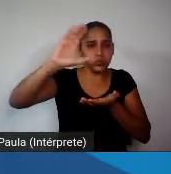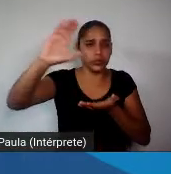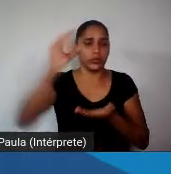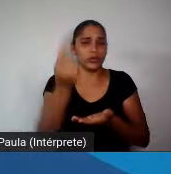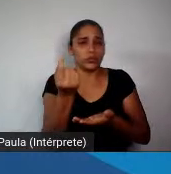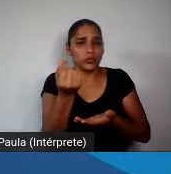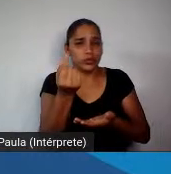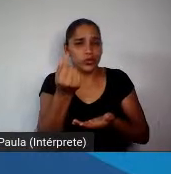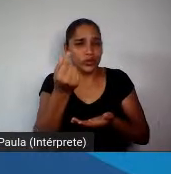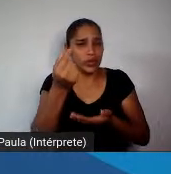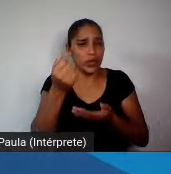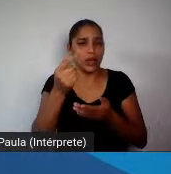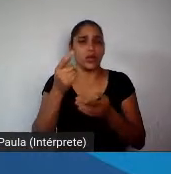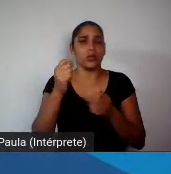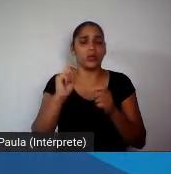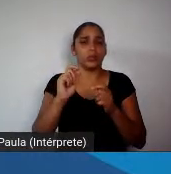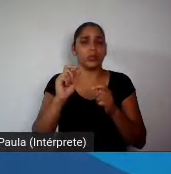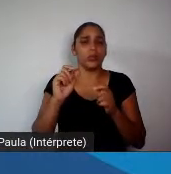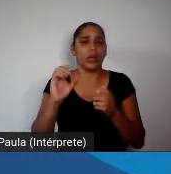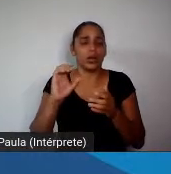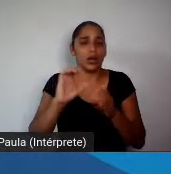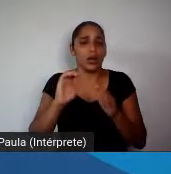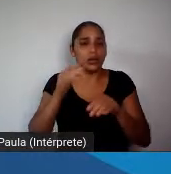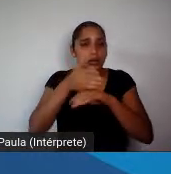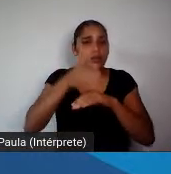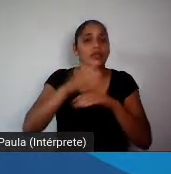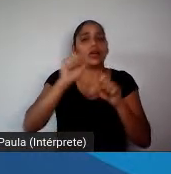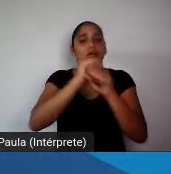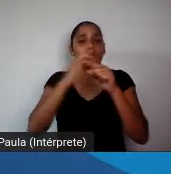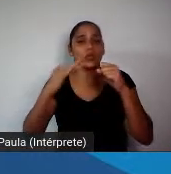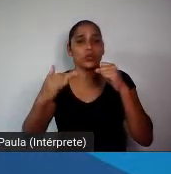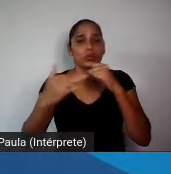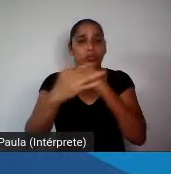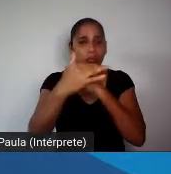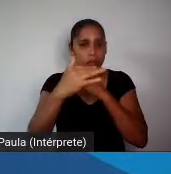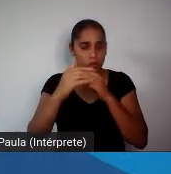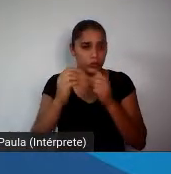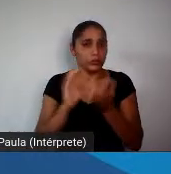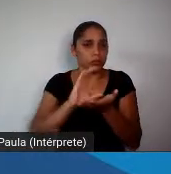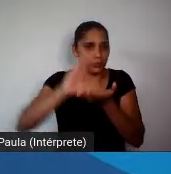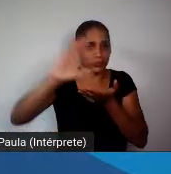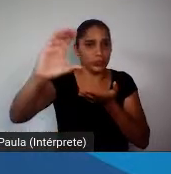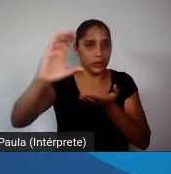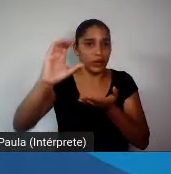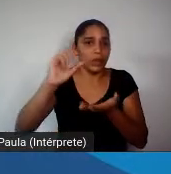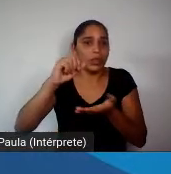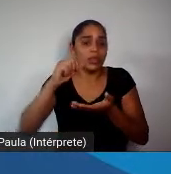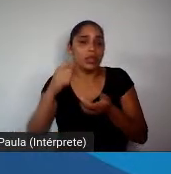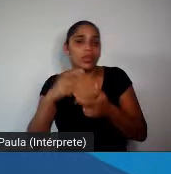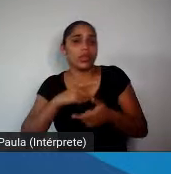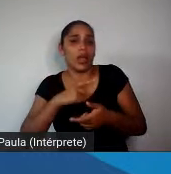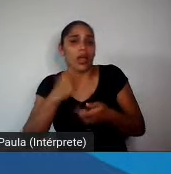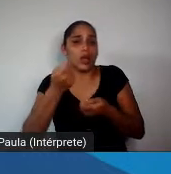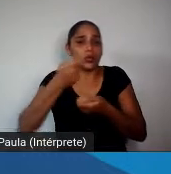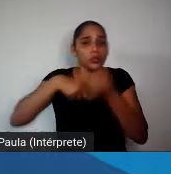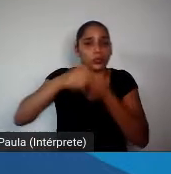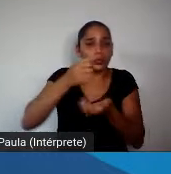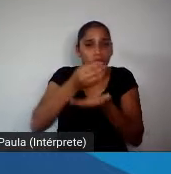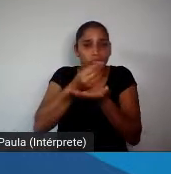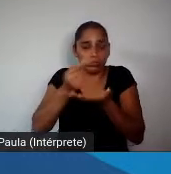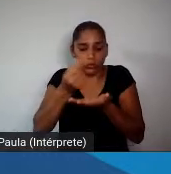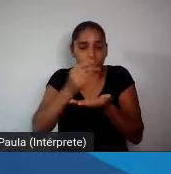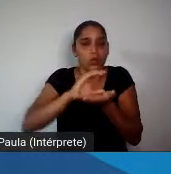de reais investidos e, obviamente, nós temos uma questão concreta. O orçamento é finito.